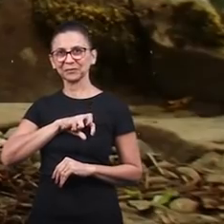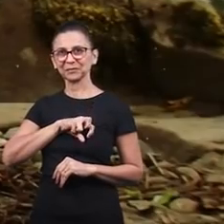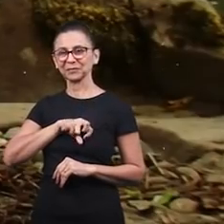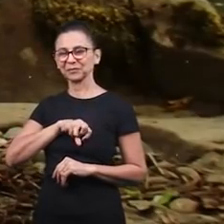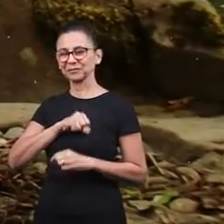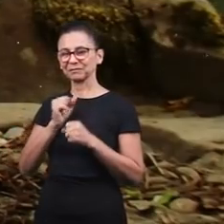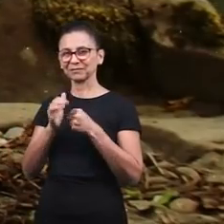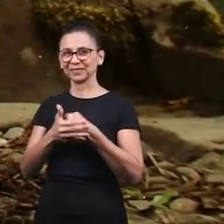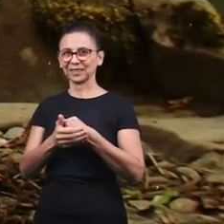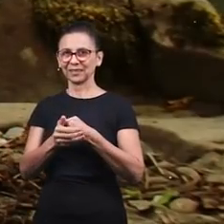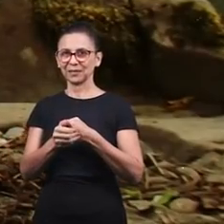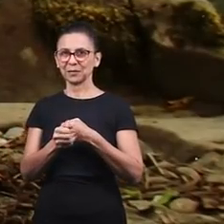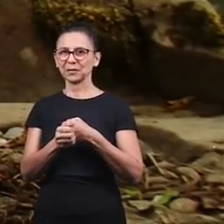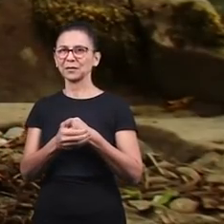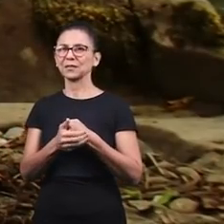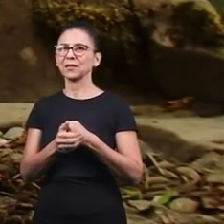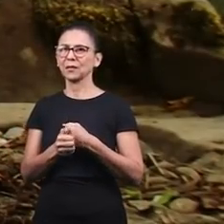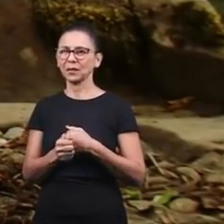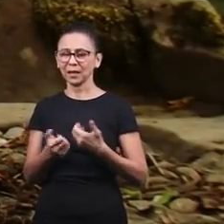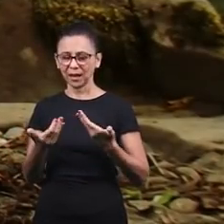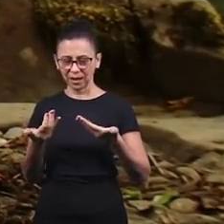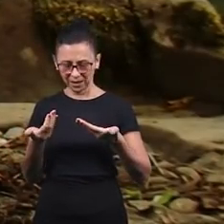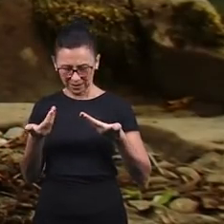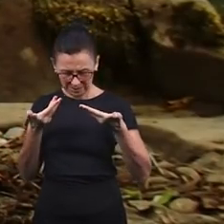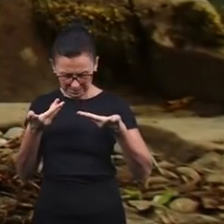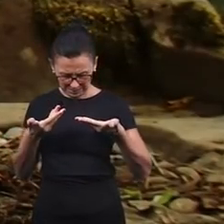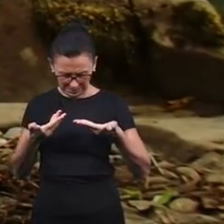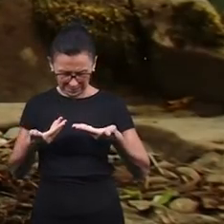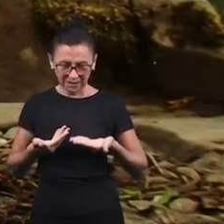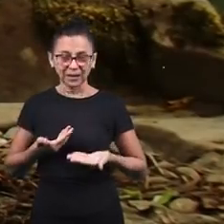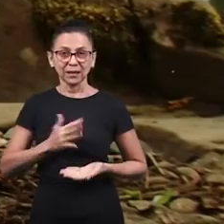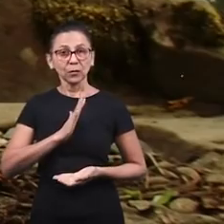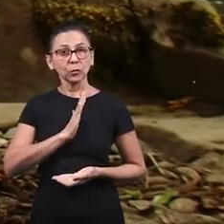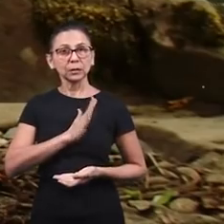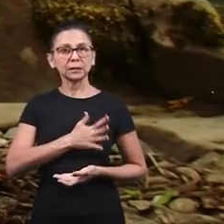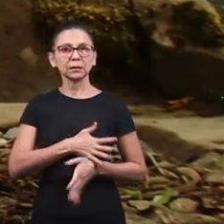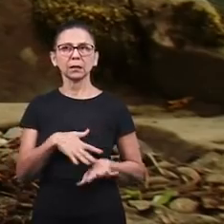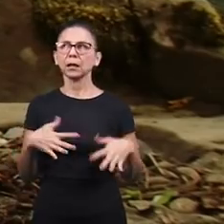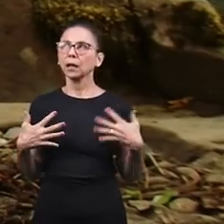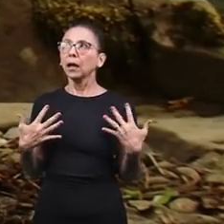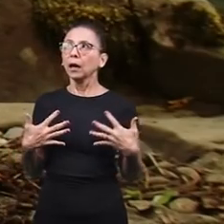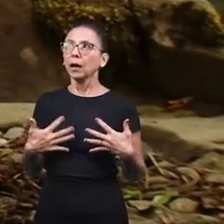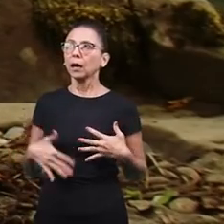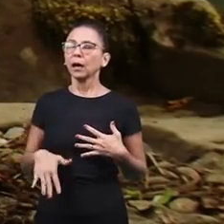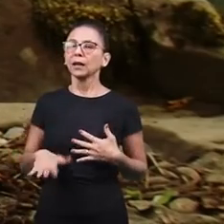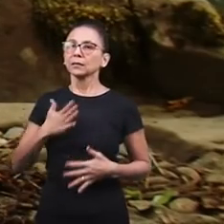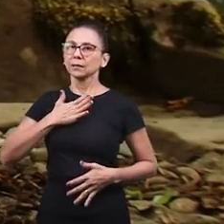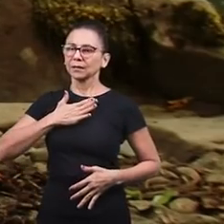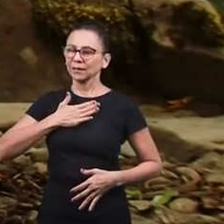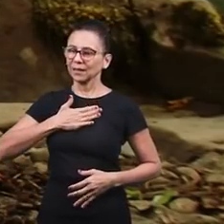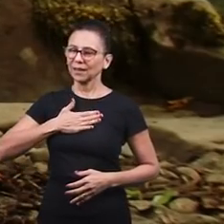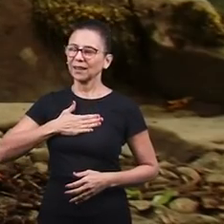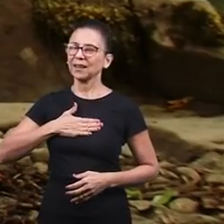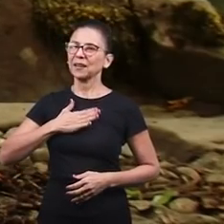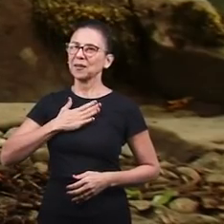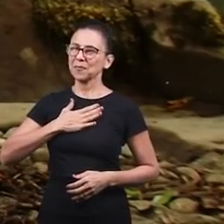Amor que a calma